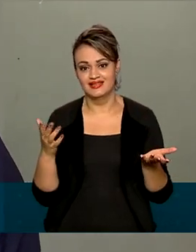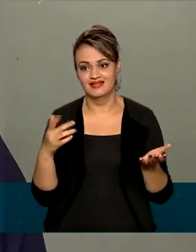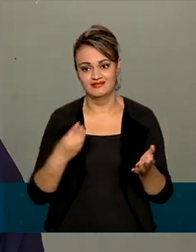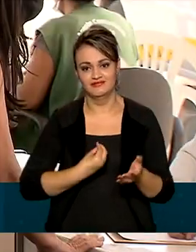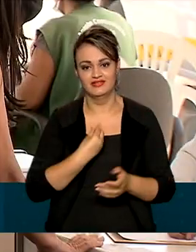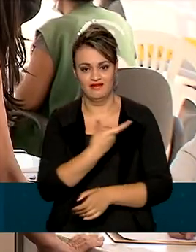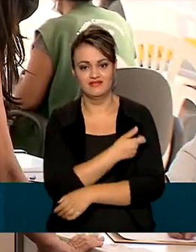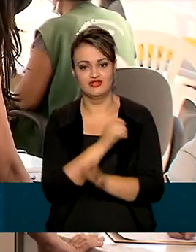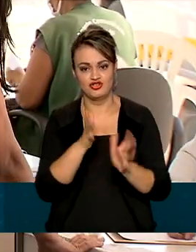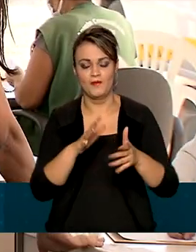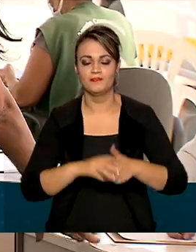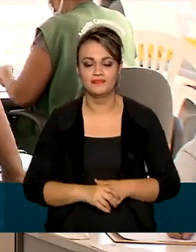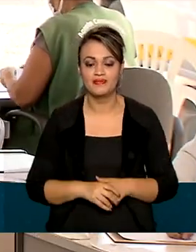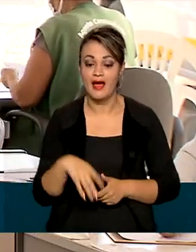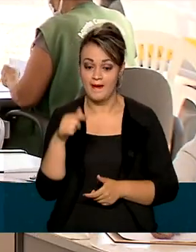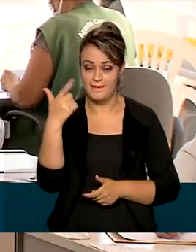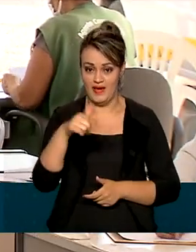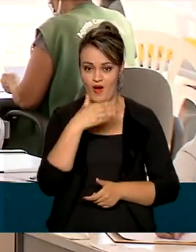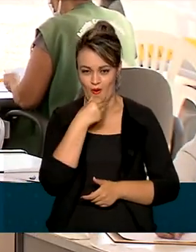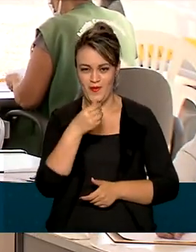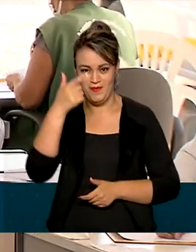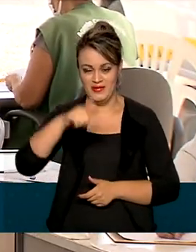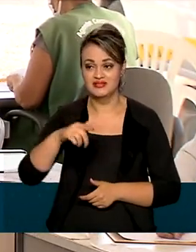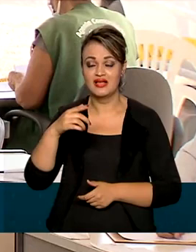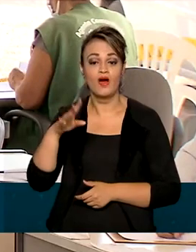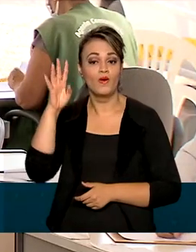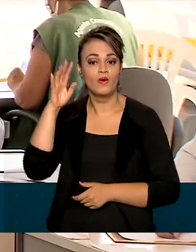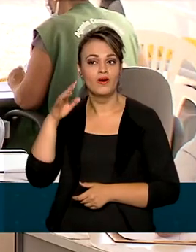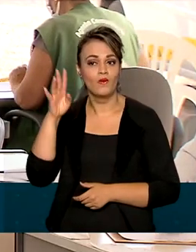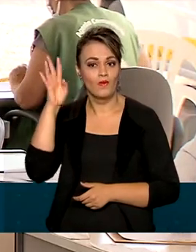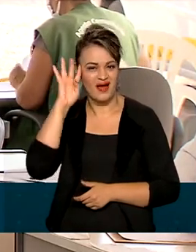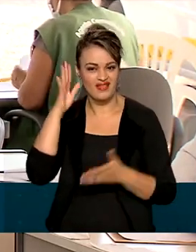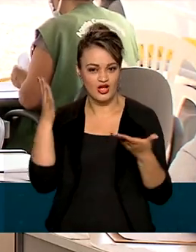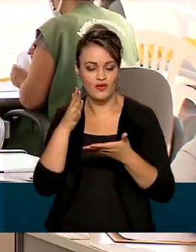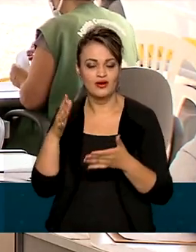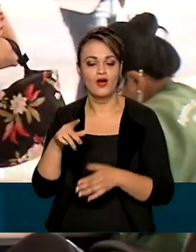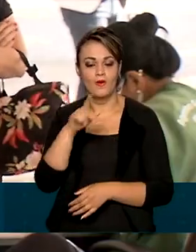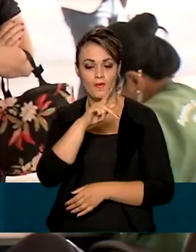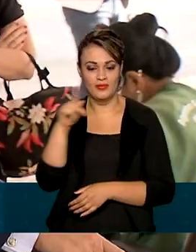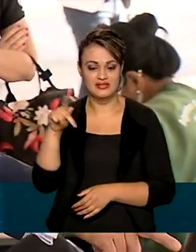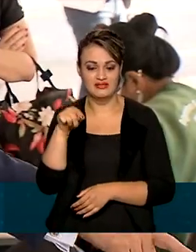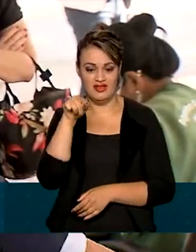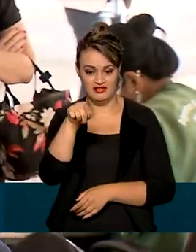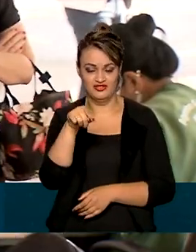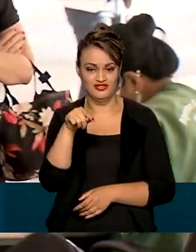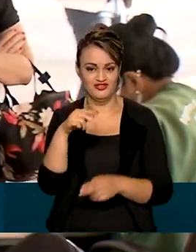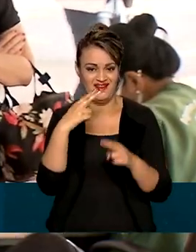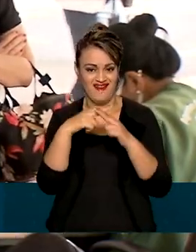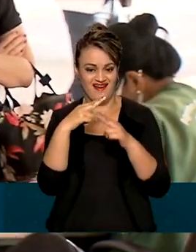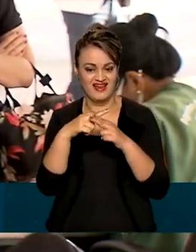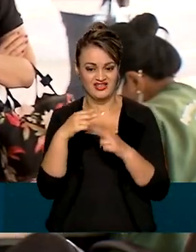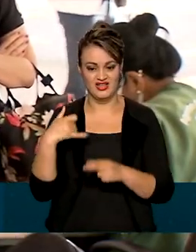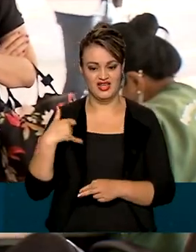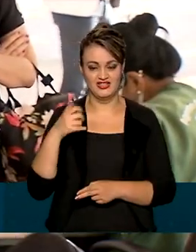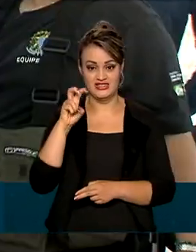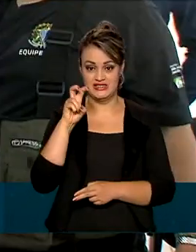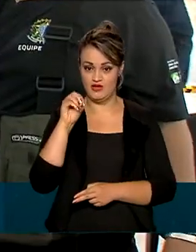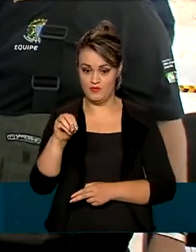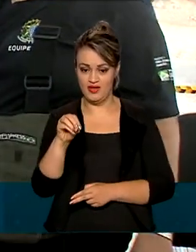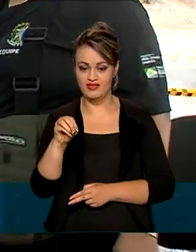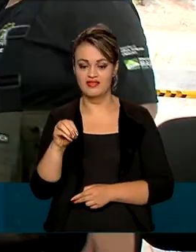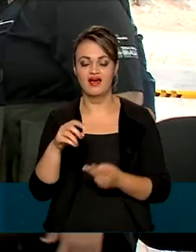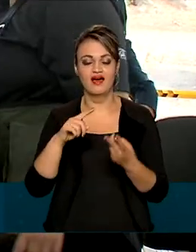está presente. Além do seu Ribamar, nesta quarta-feira, foi a vez do presidente da Caixa Econômica Federal, que tem 50 anos,